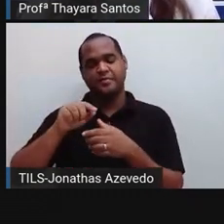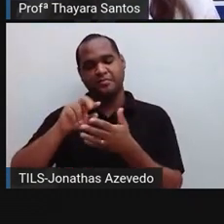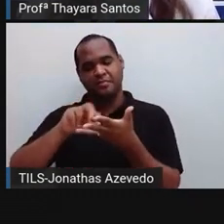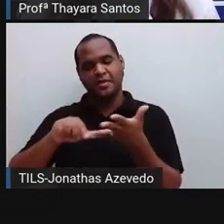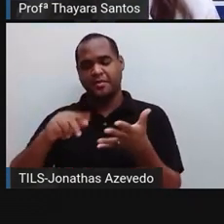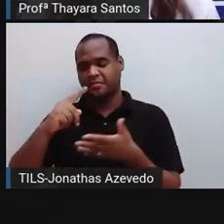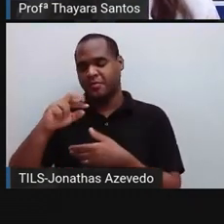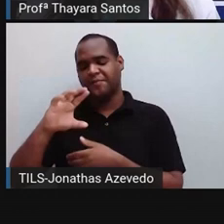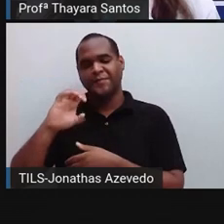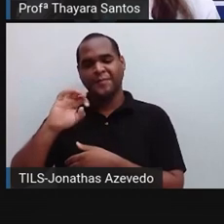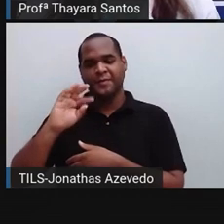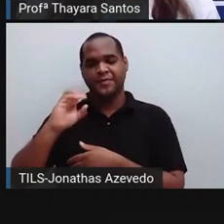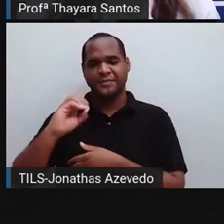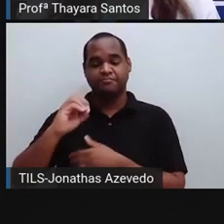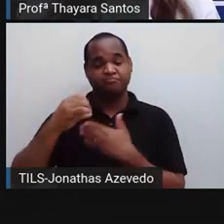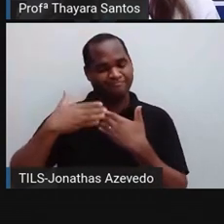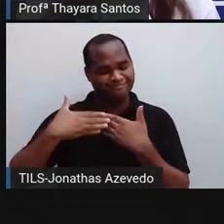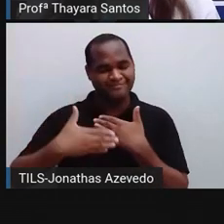Agora, vamos seguir aqui.